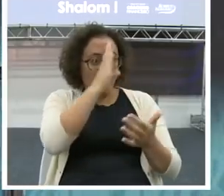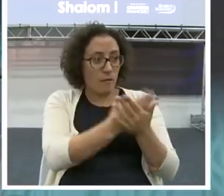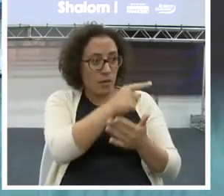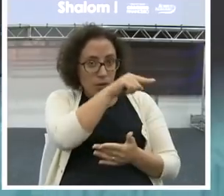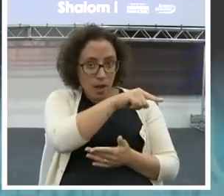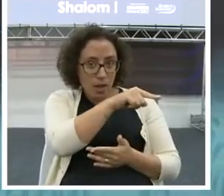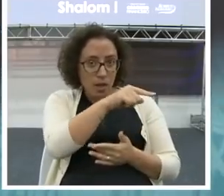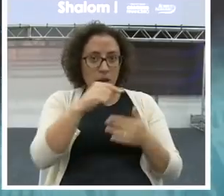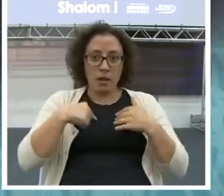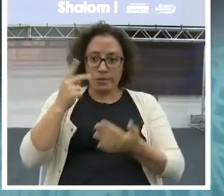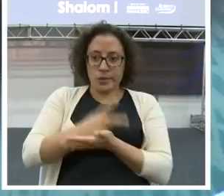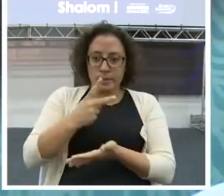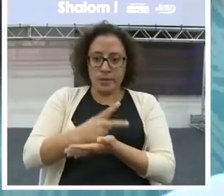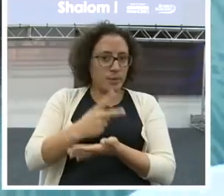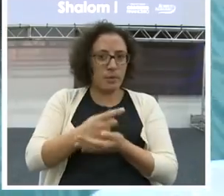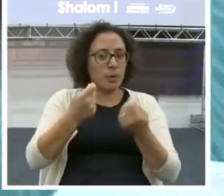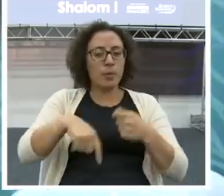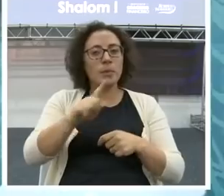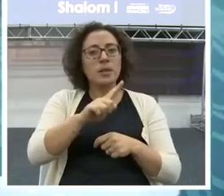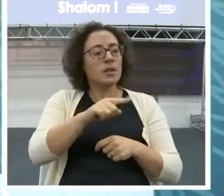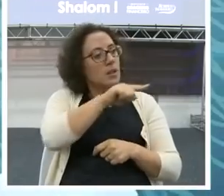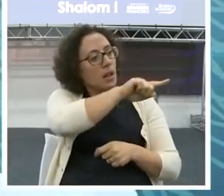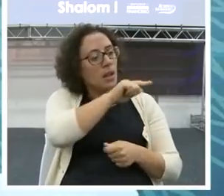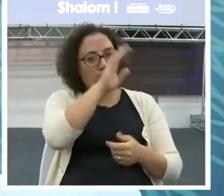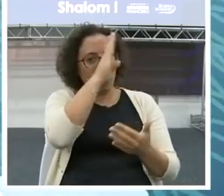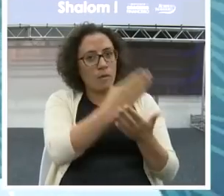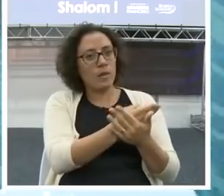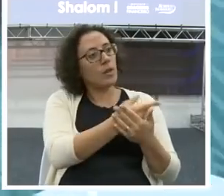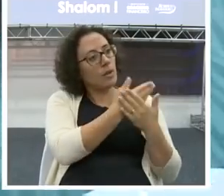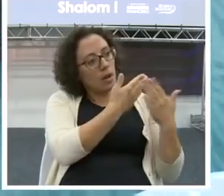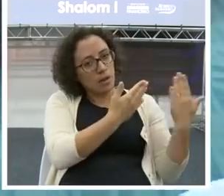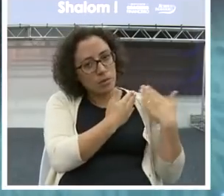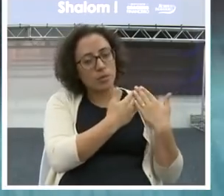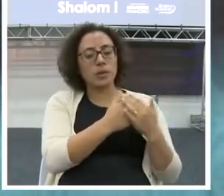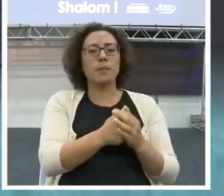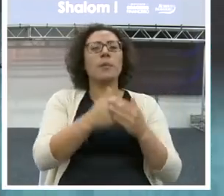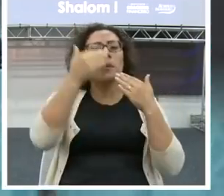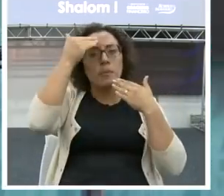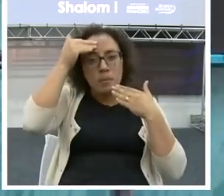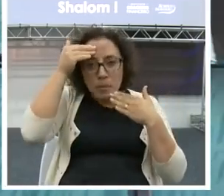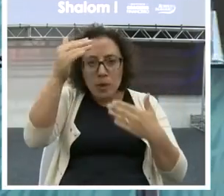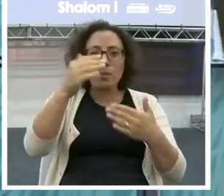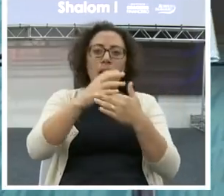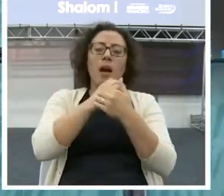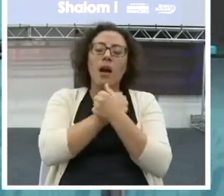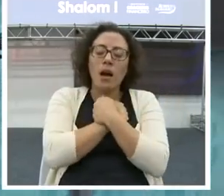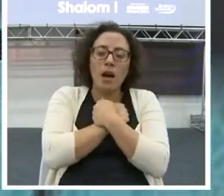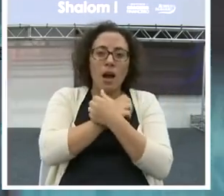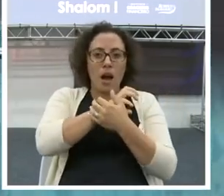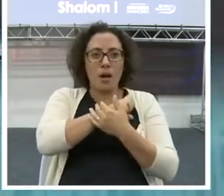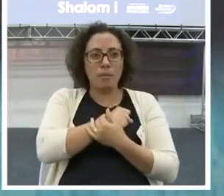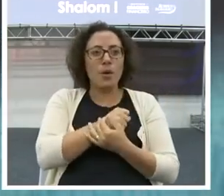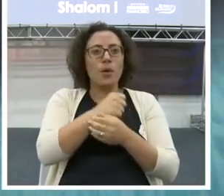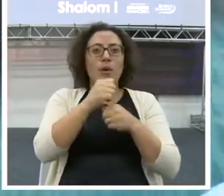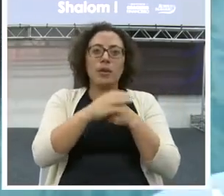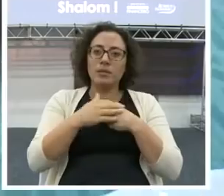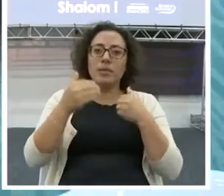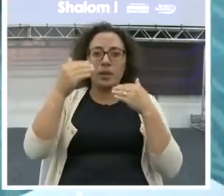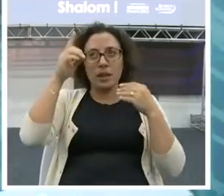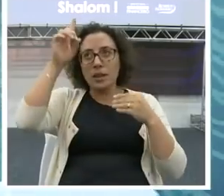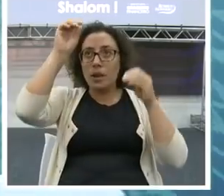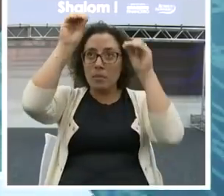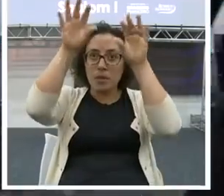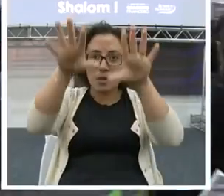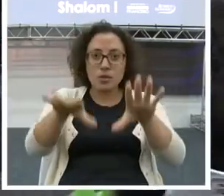a vida. Tá? Gente, obrigado pelo carinho, por todo o amor. Que Deus abençoe vocês